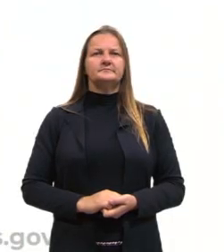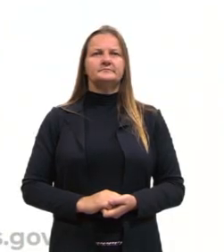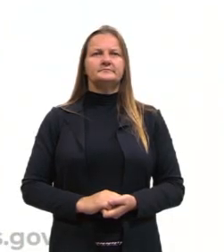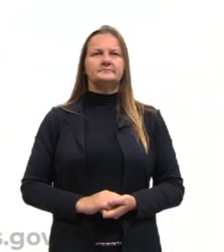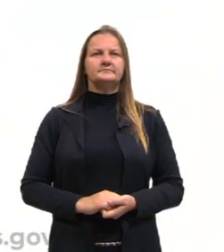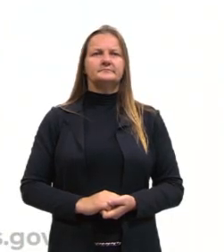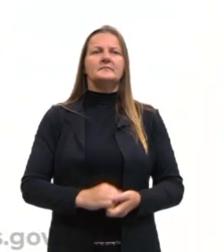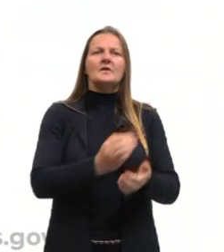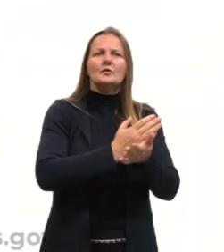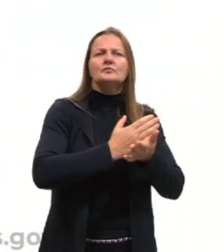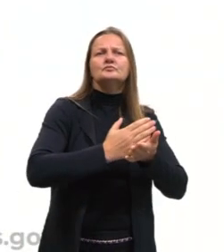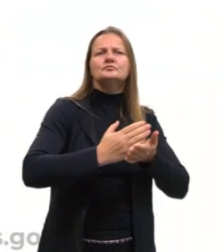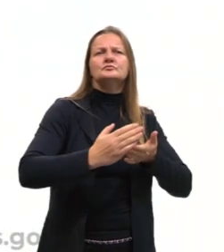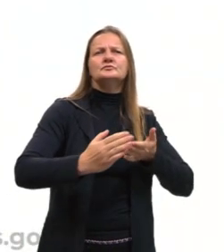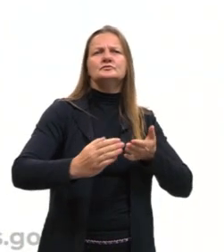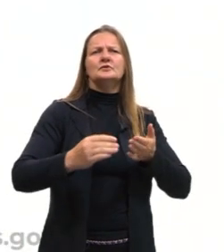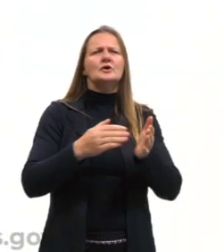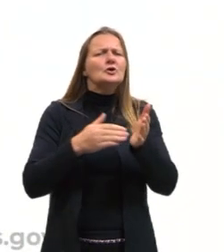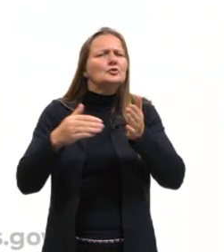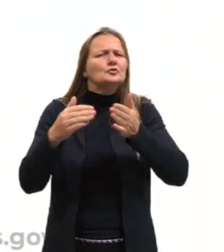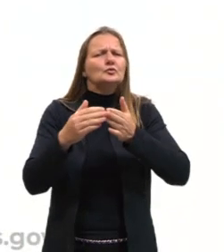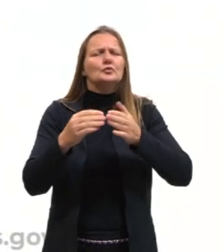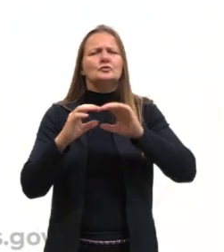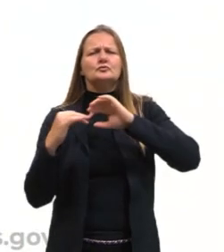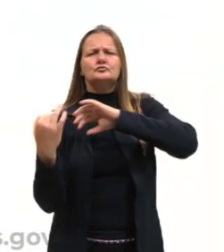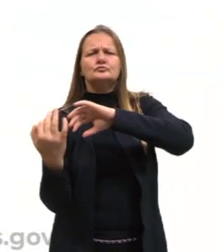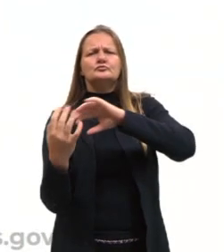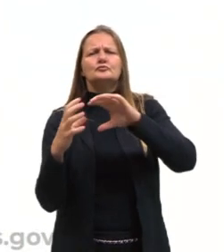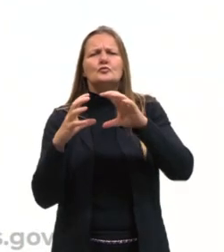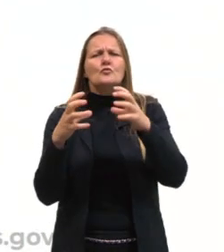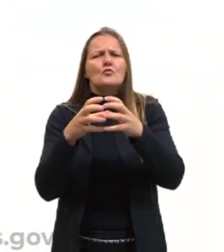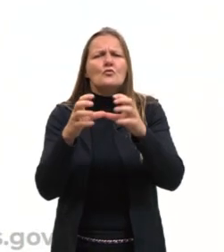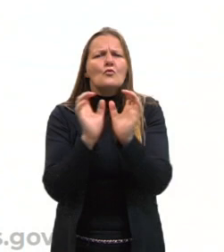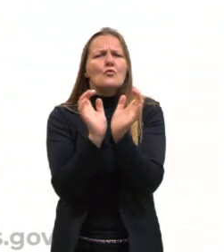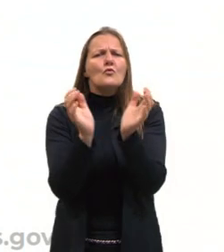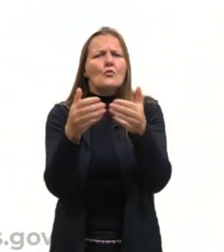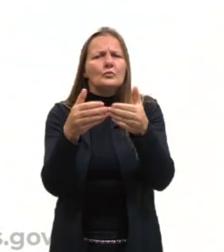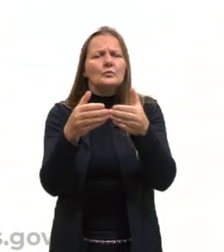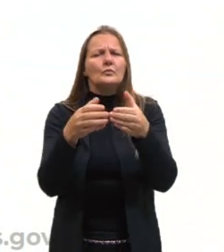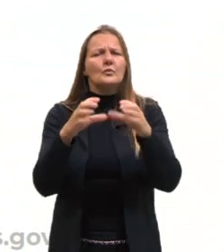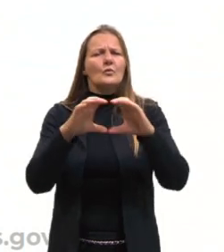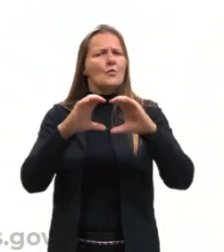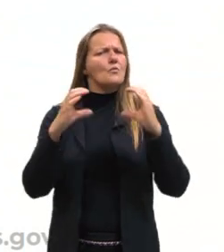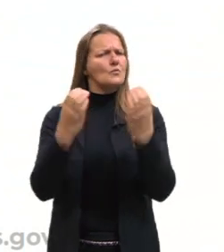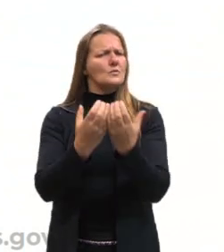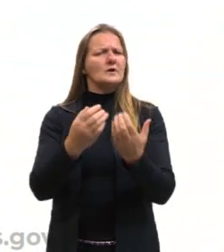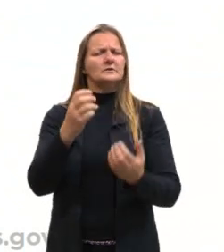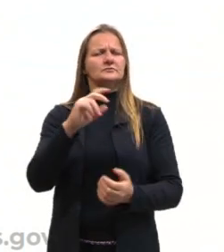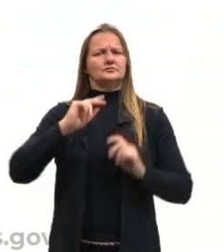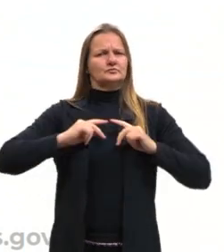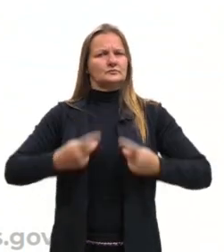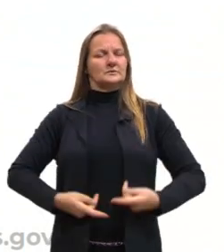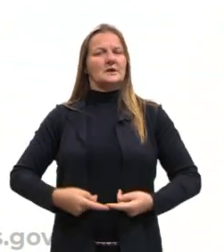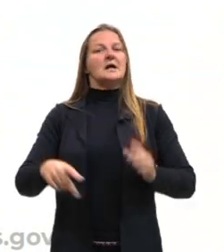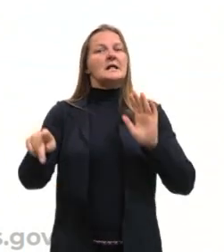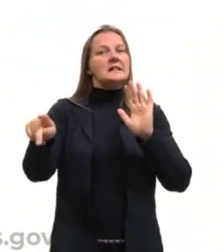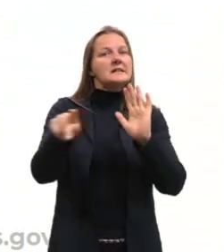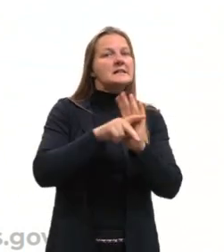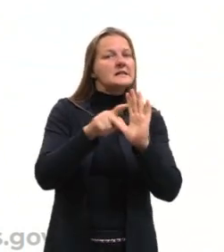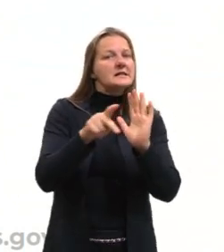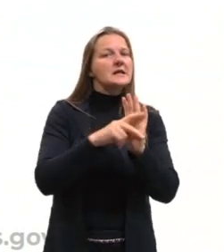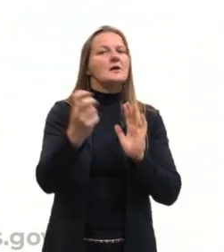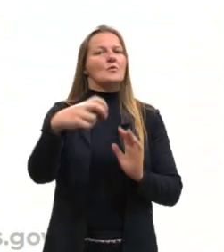olha, todas as comunidades humanas possuem cultura própria. Ótimo, então já guarda essa